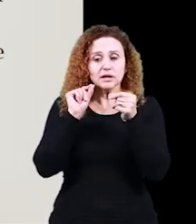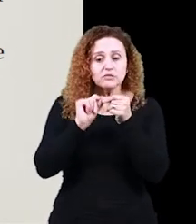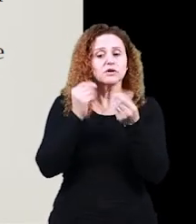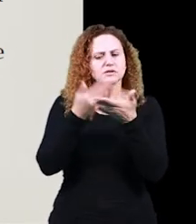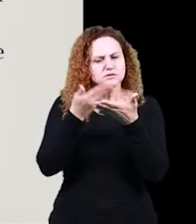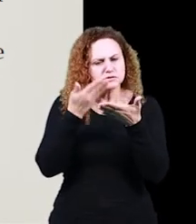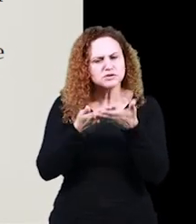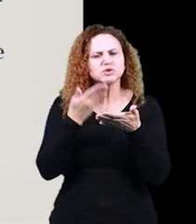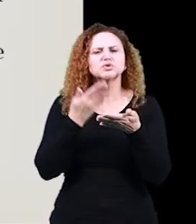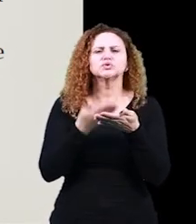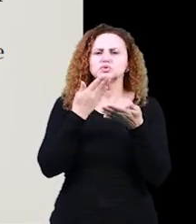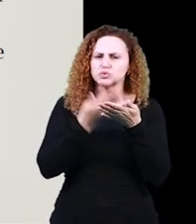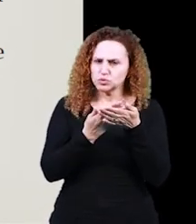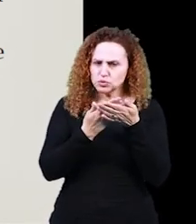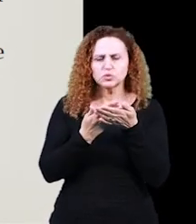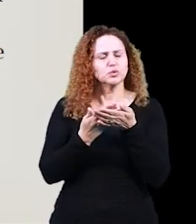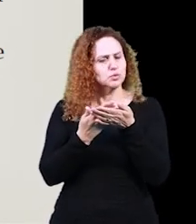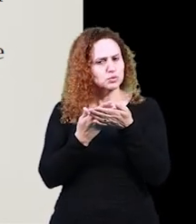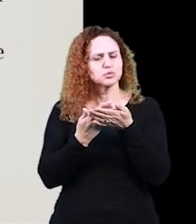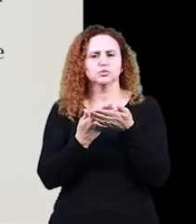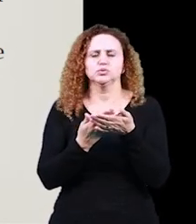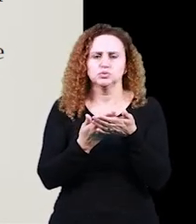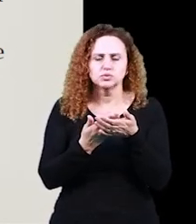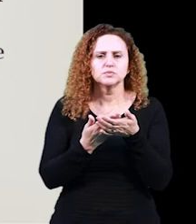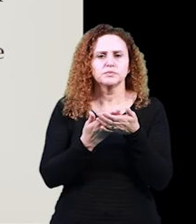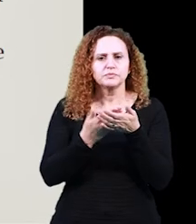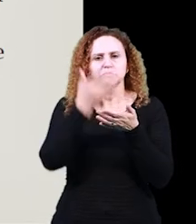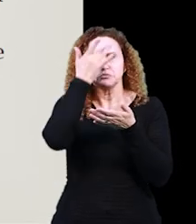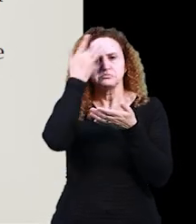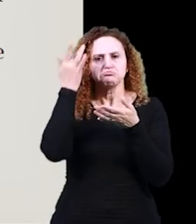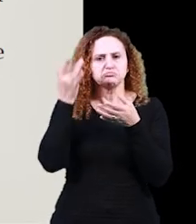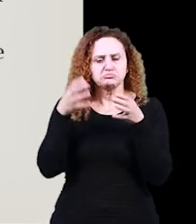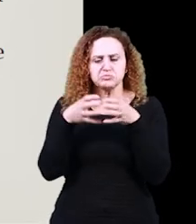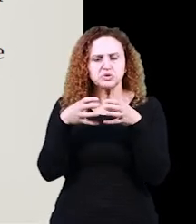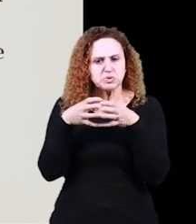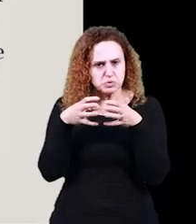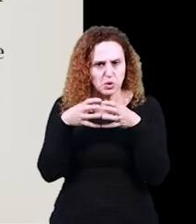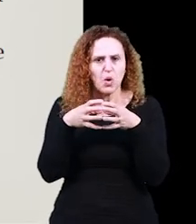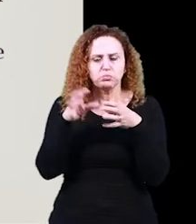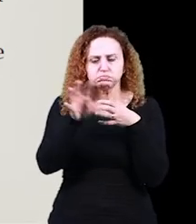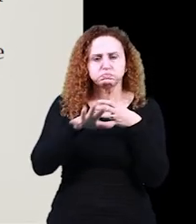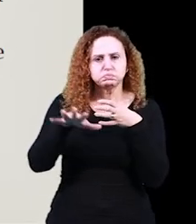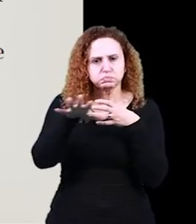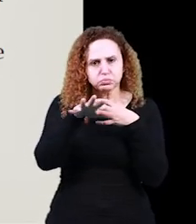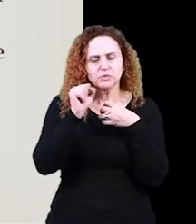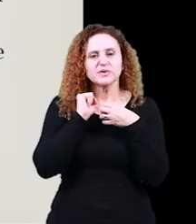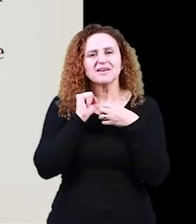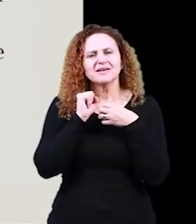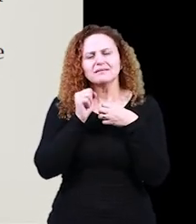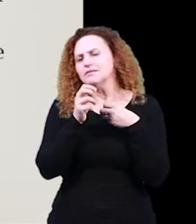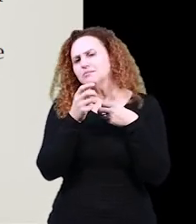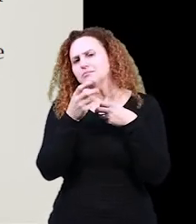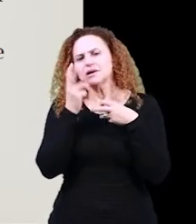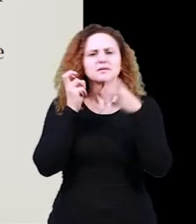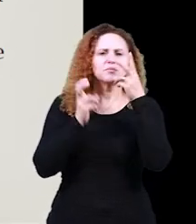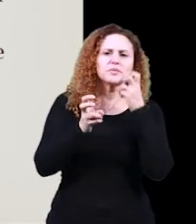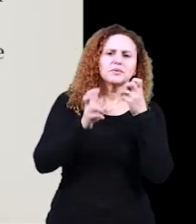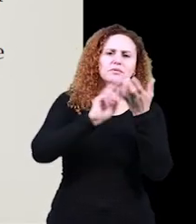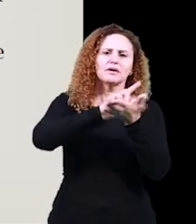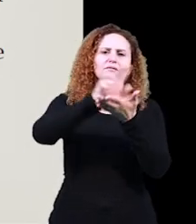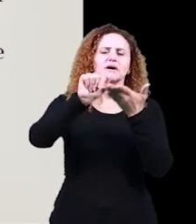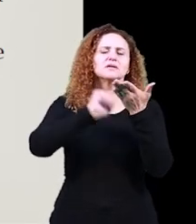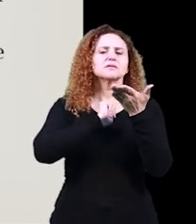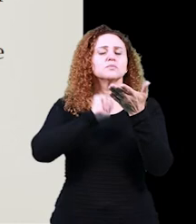da ilha de Martas Vineyard e chegou à conclusão, então, que a variação se dava